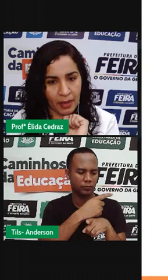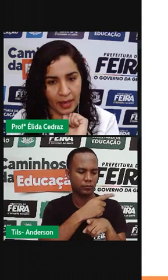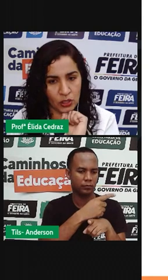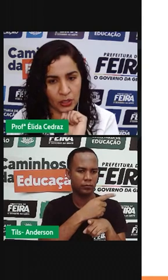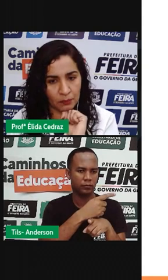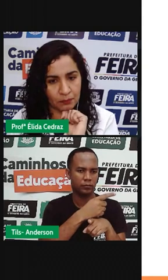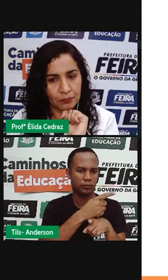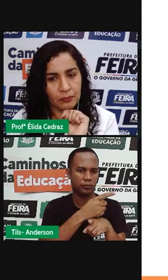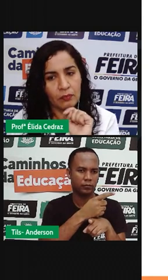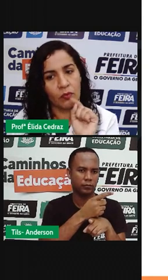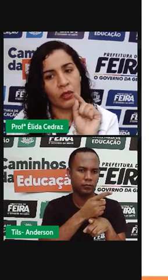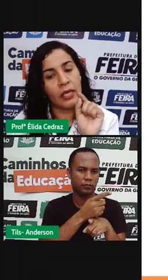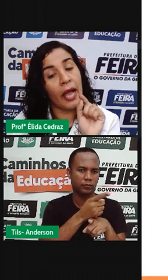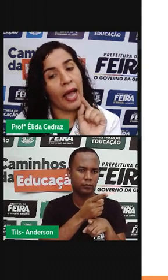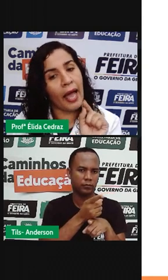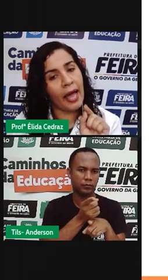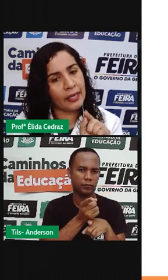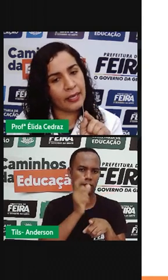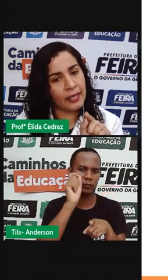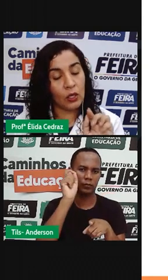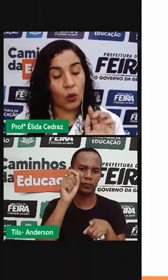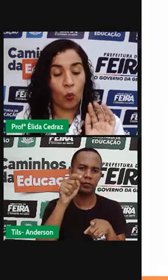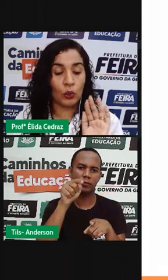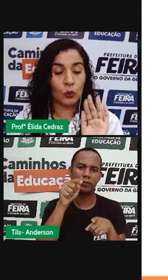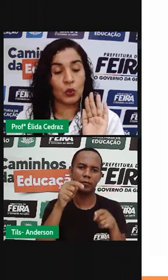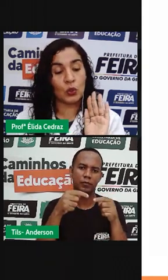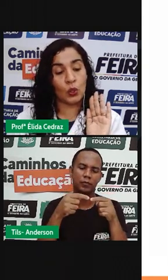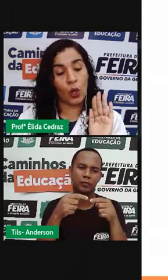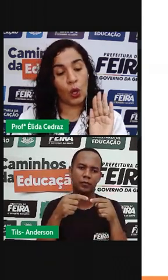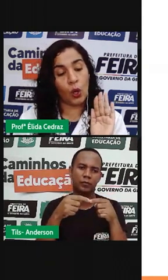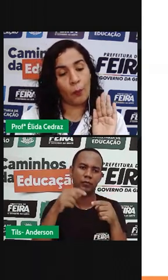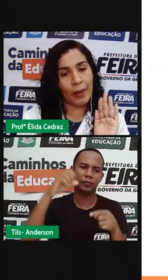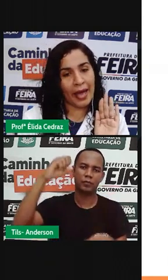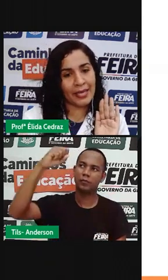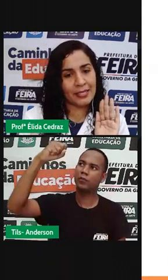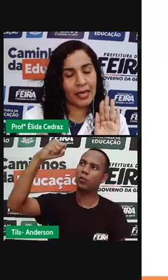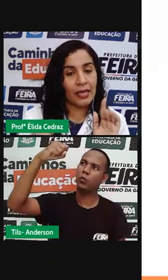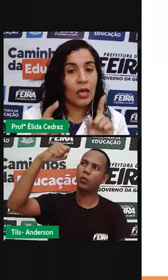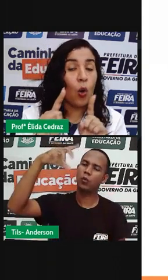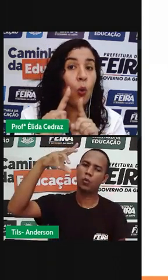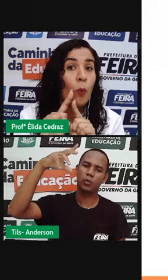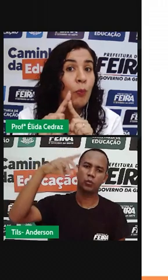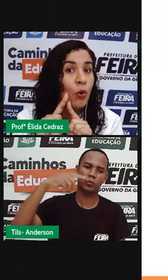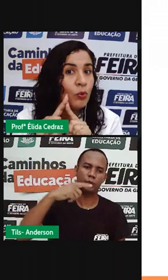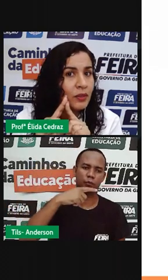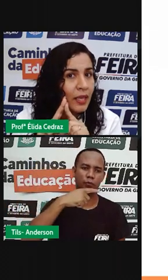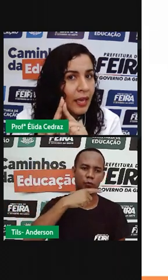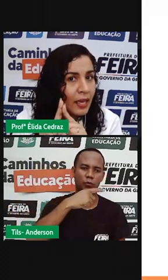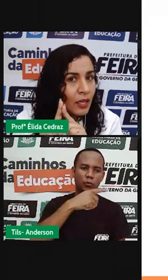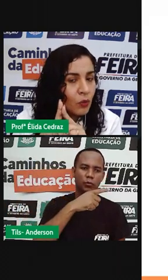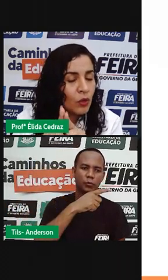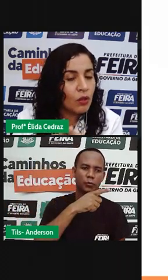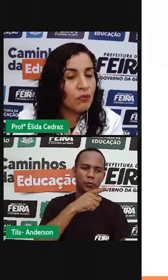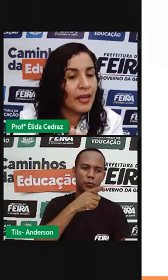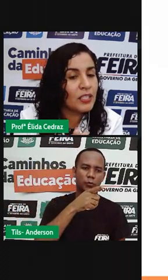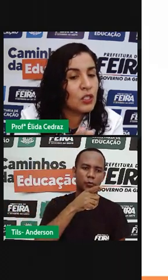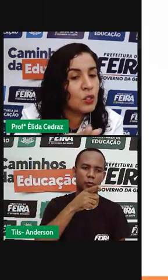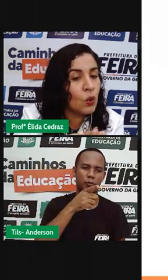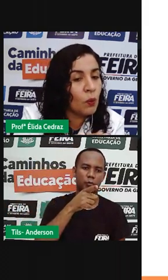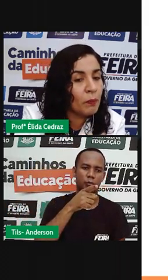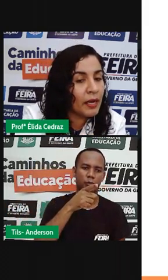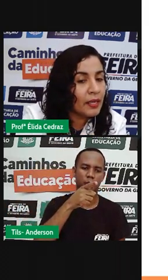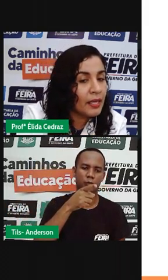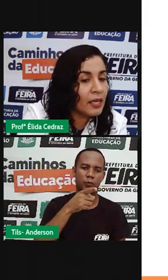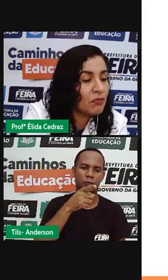na imagem? Ali, quando o sol passa, o ponteiro faz